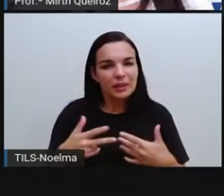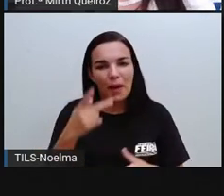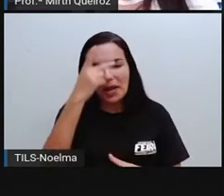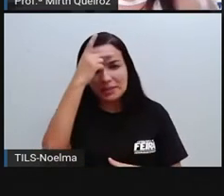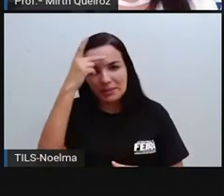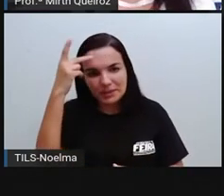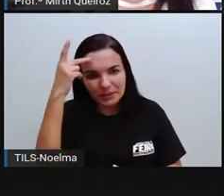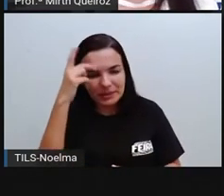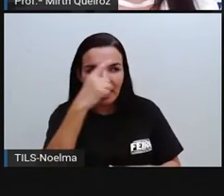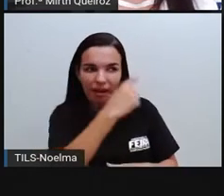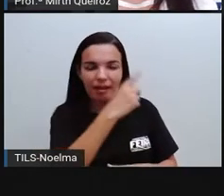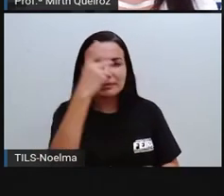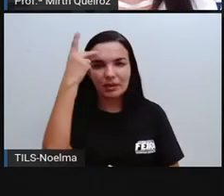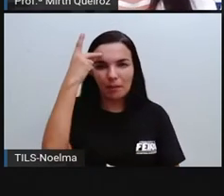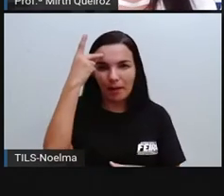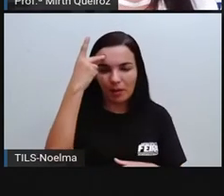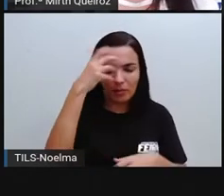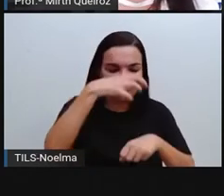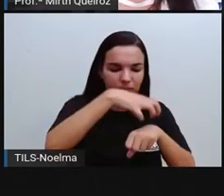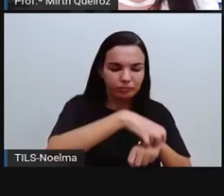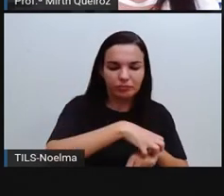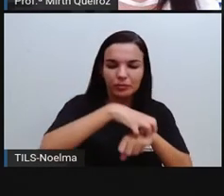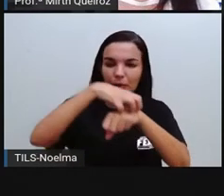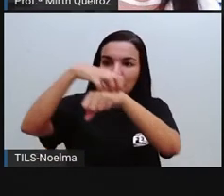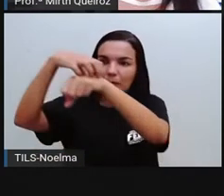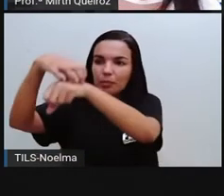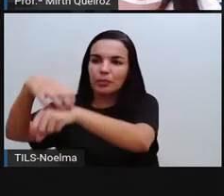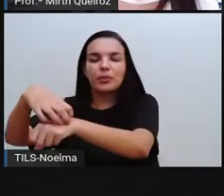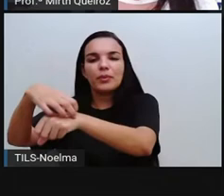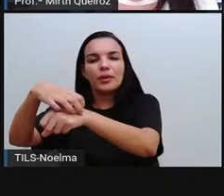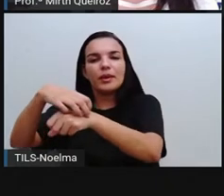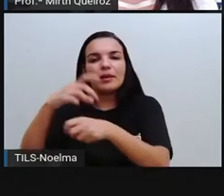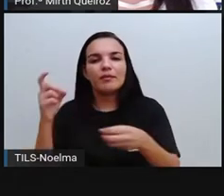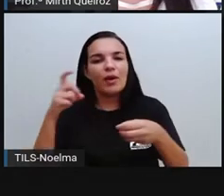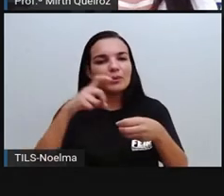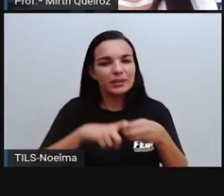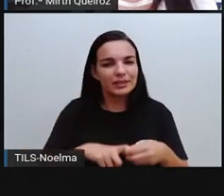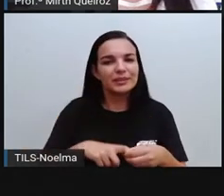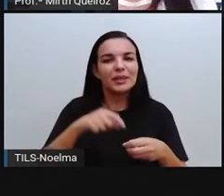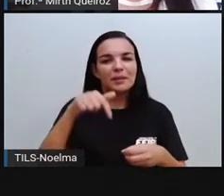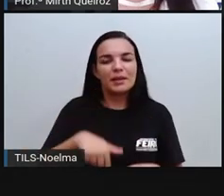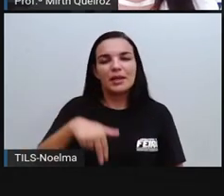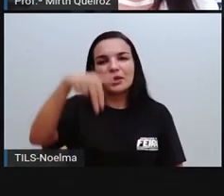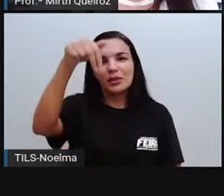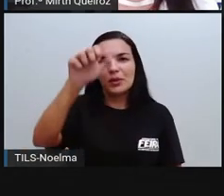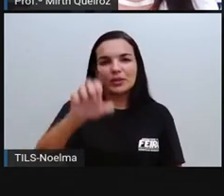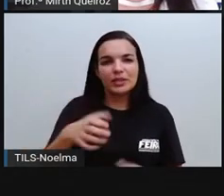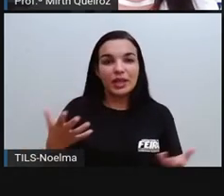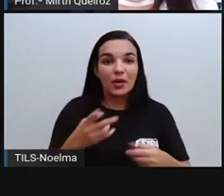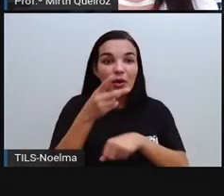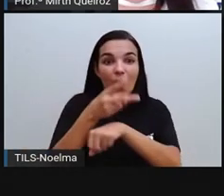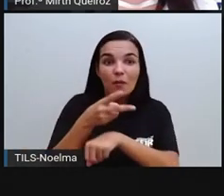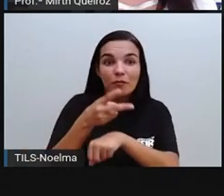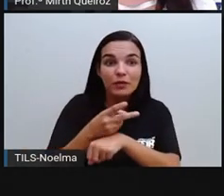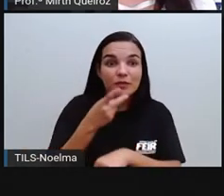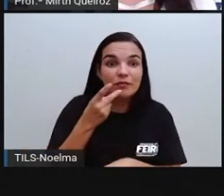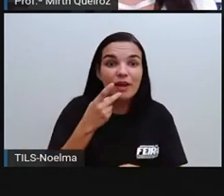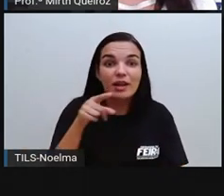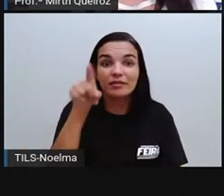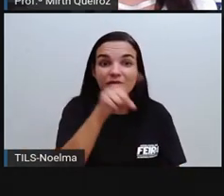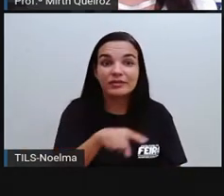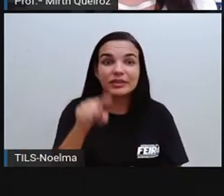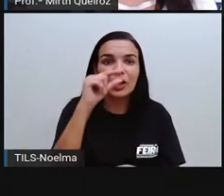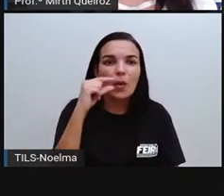voltando para seus locais de origem. E eu trouxe aqui um vídeo para vocês que vai falar aí